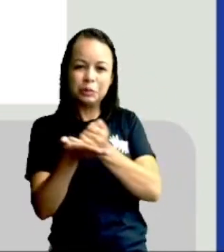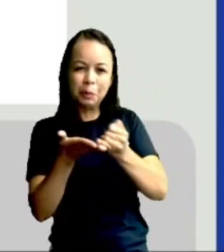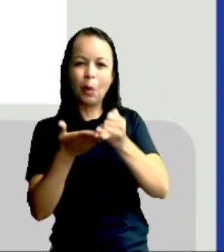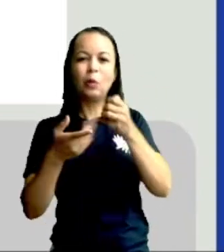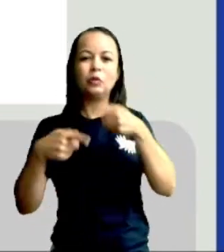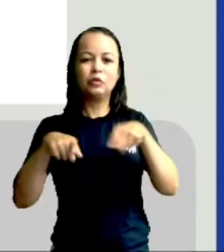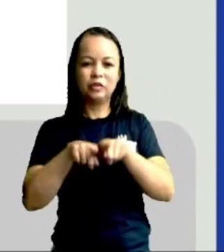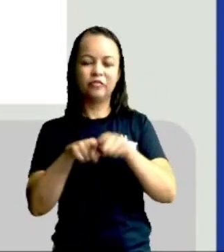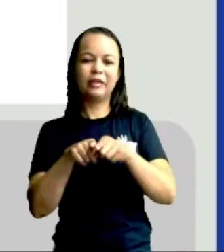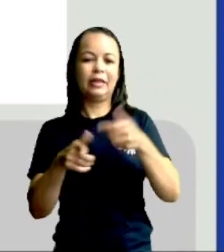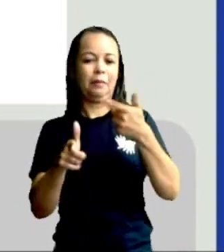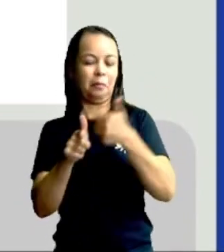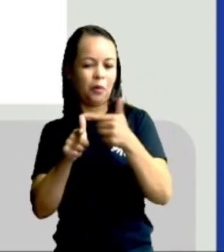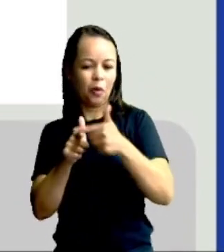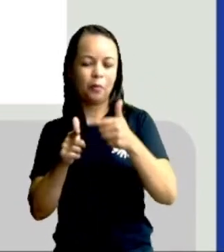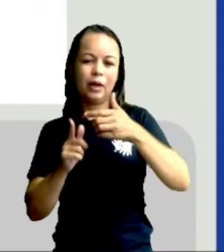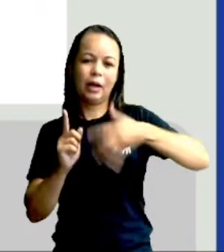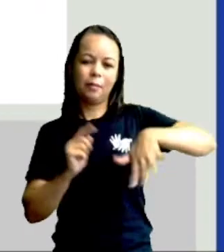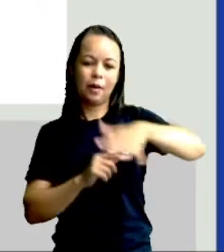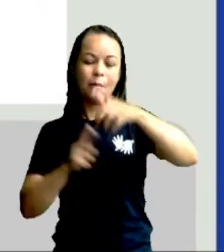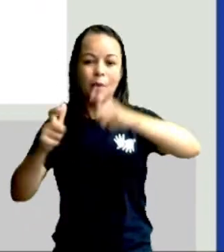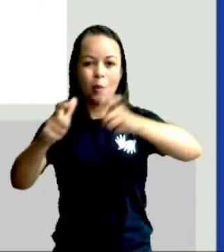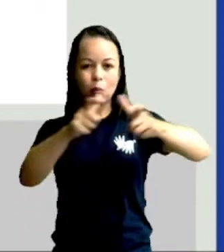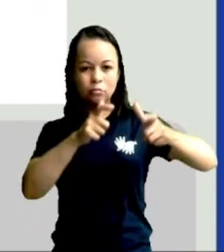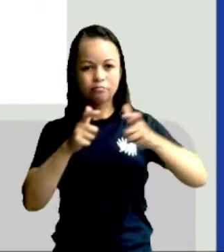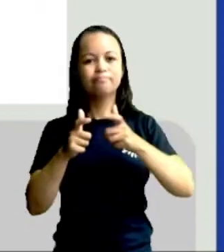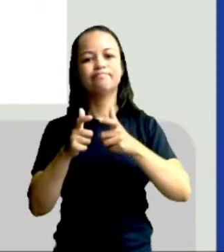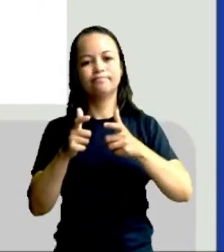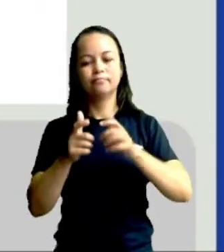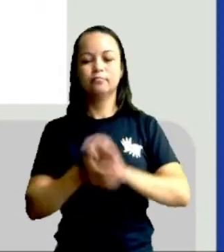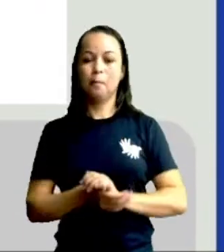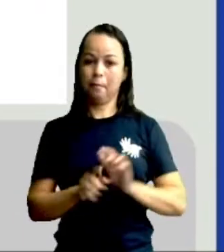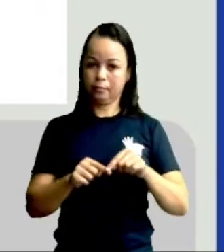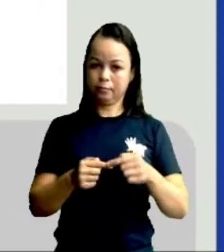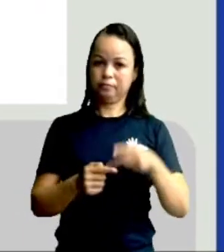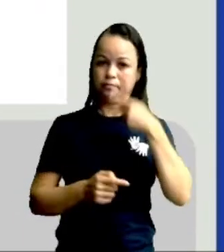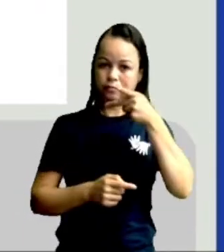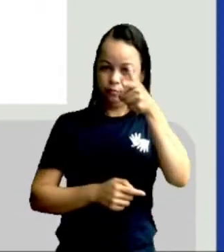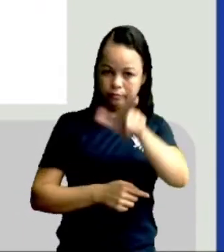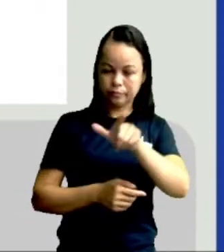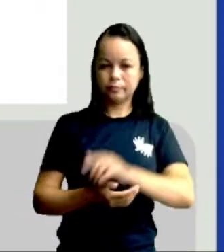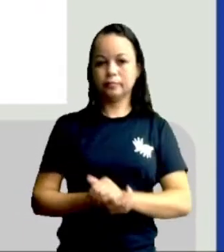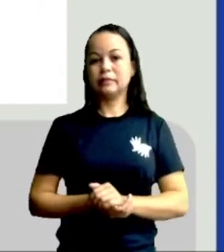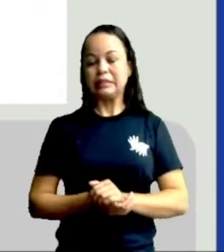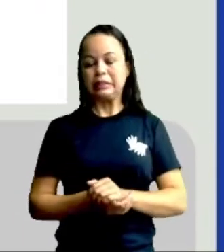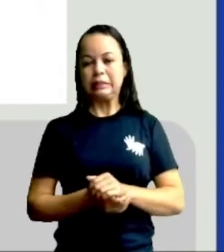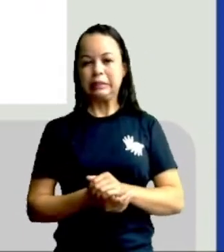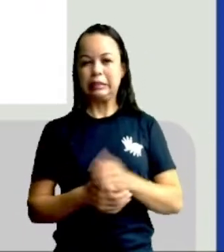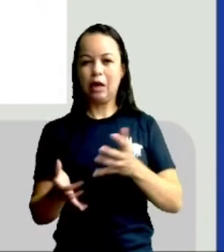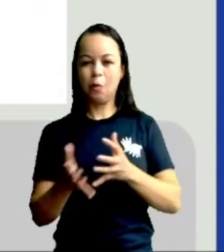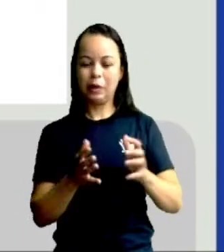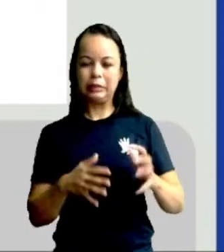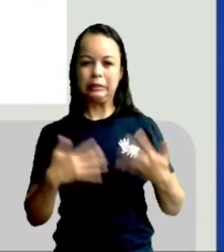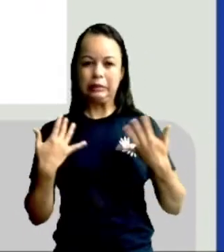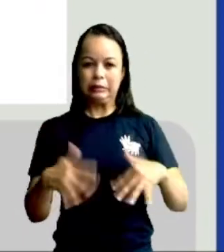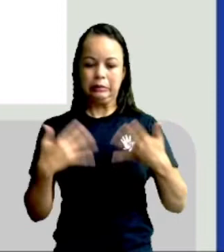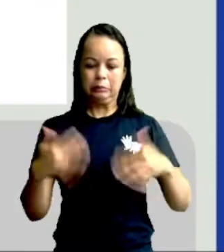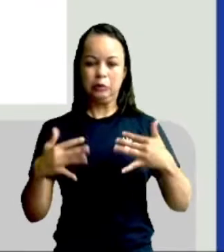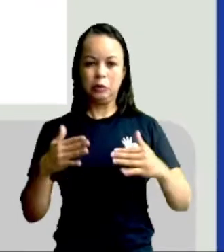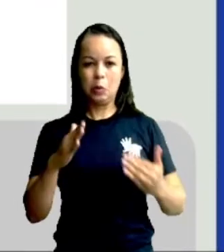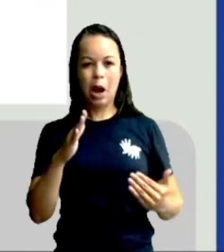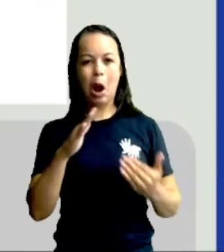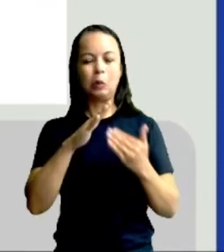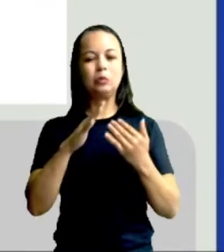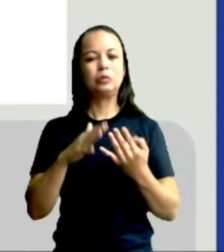impactante para aquela região, para aquele local. Mas, também, repito, há um preço muito alto que vai ser também cobrado